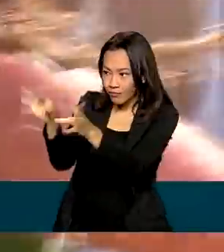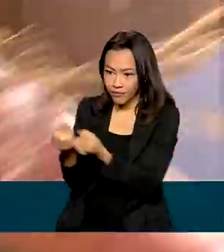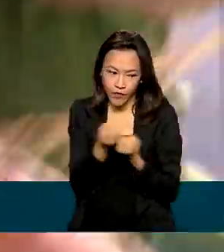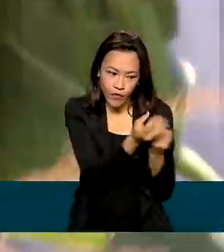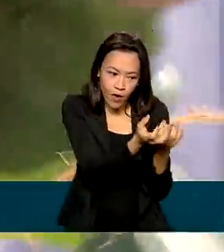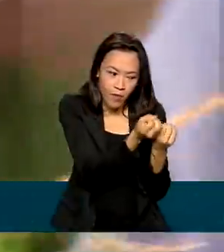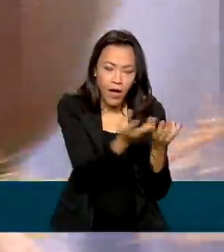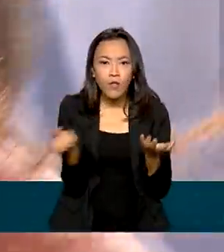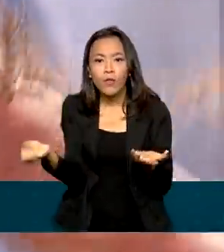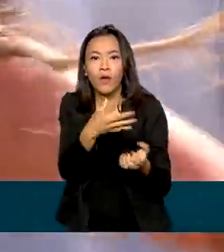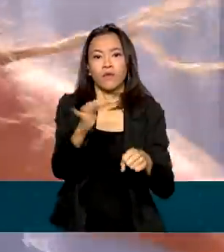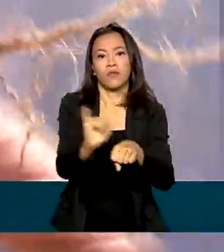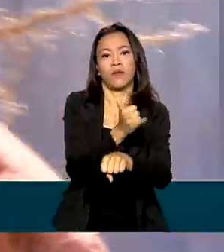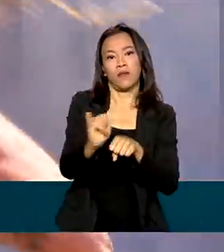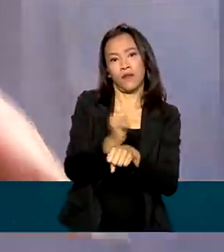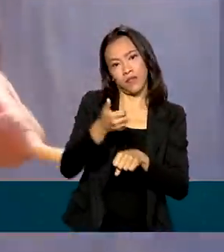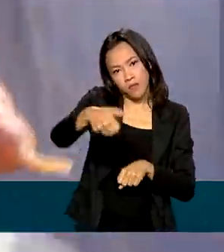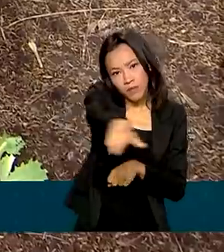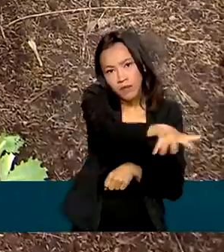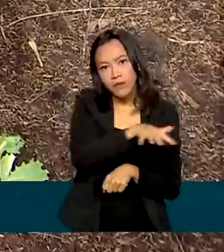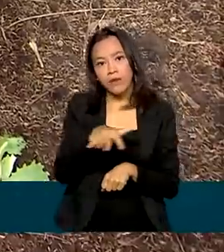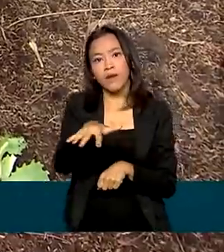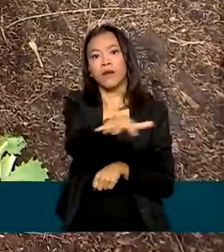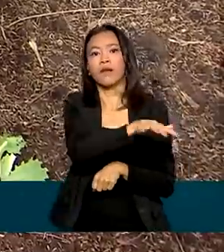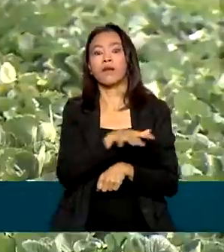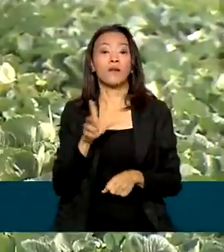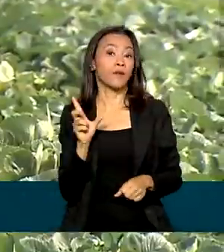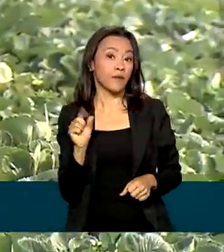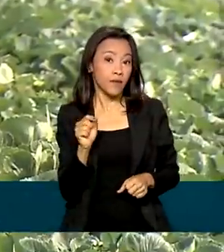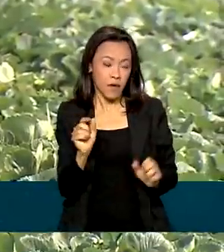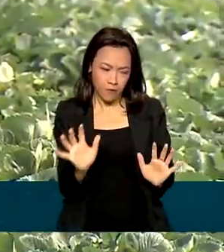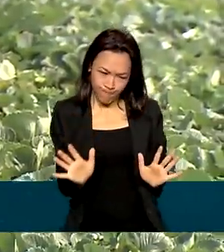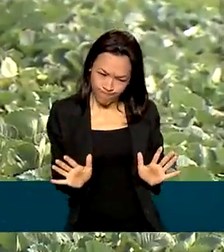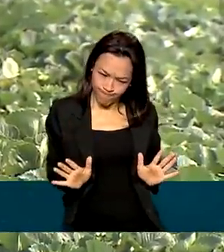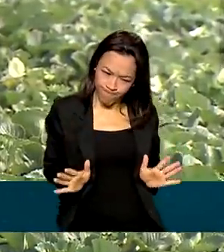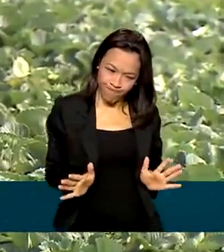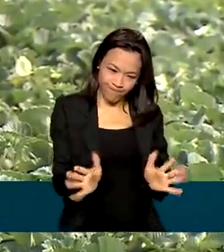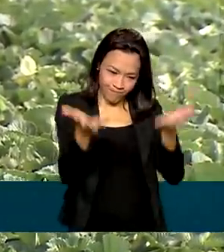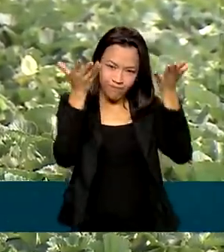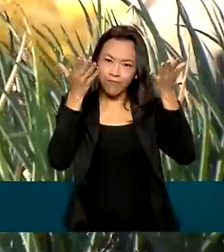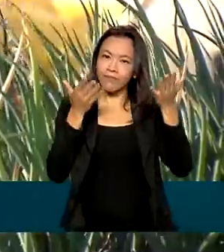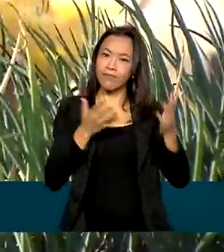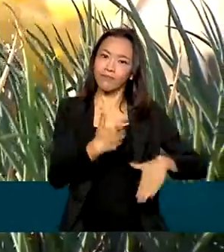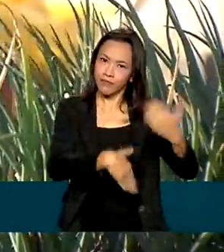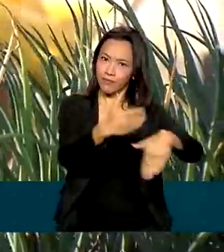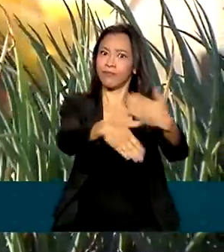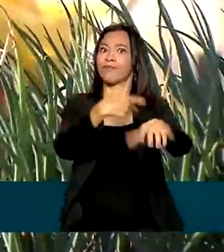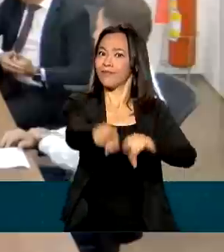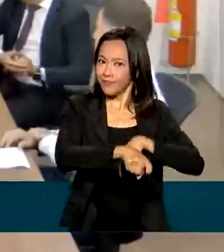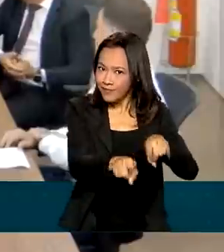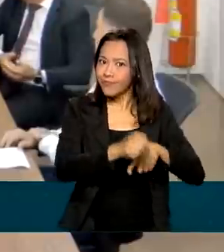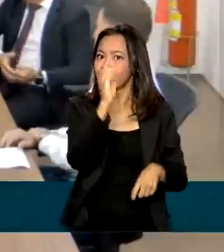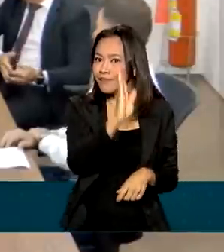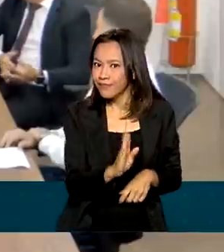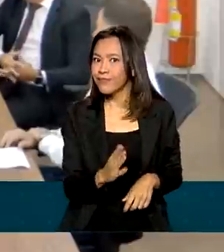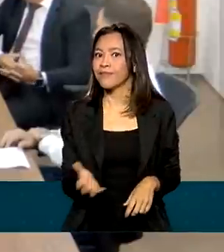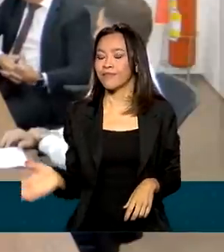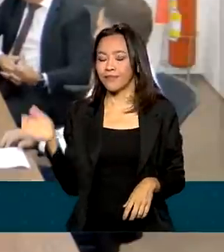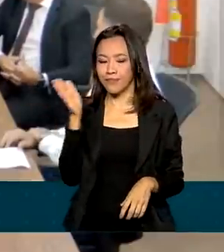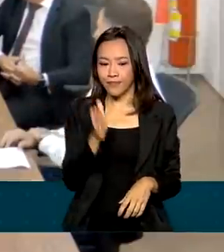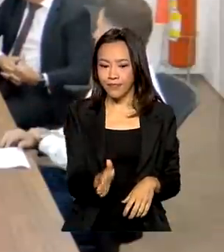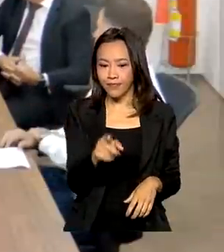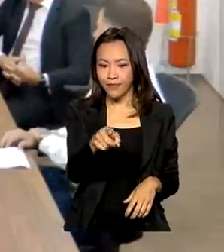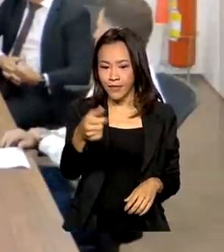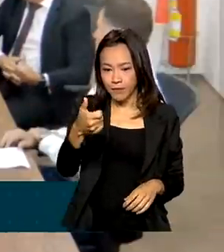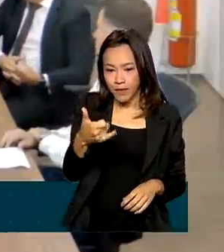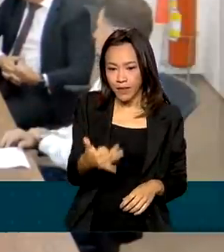novas ferramentas ao setor produtivo para impulsionar o desenvolvimento da agricultura no país. Acima de tudo, vamos